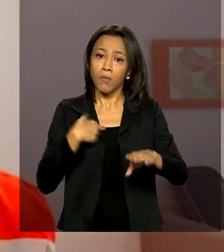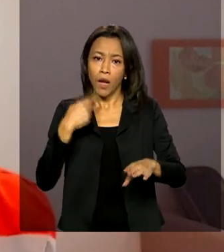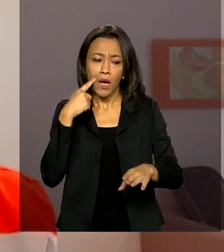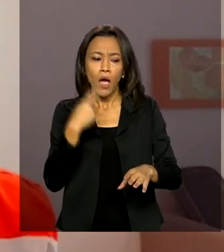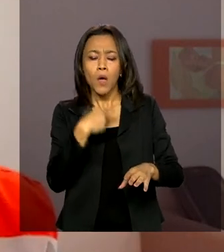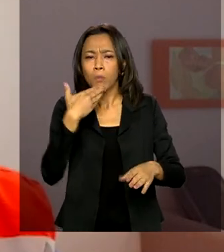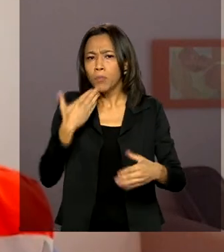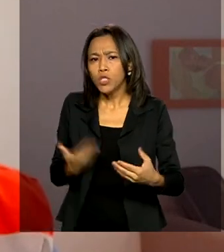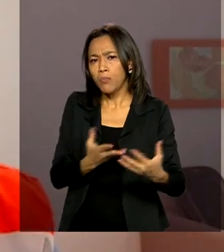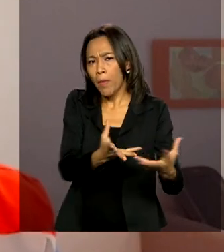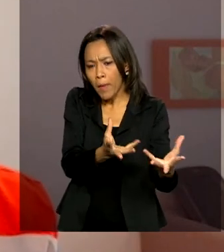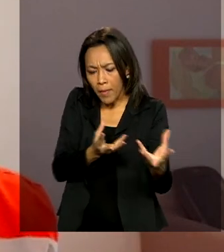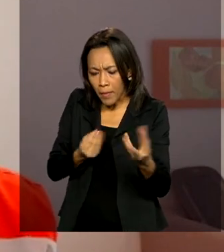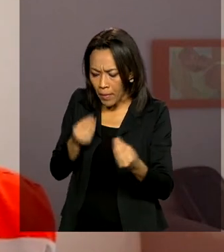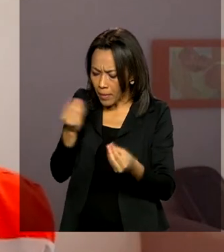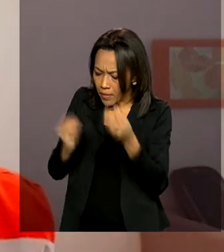socorrê-los em momento oportuno.